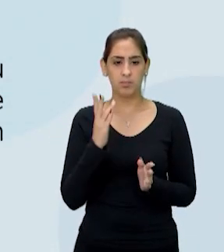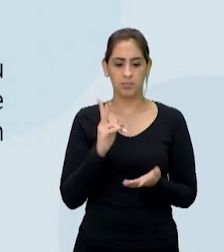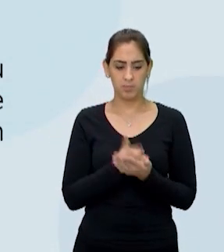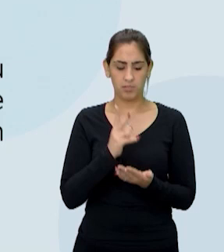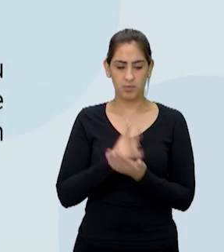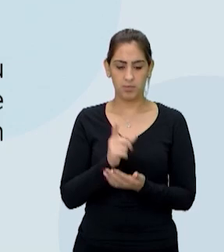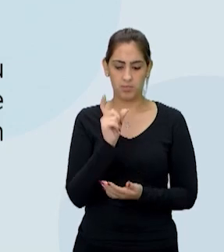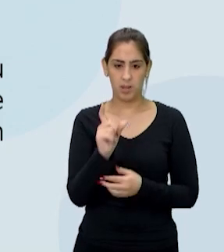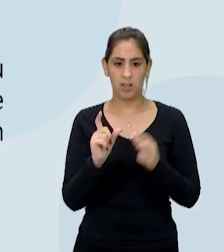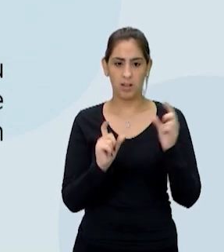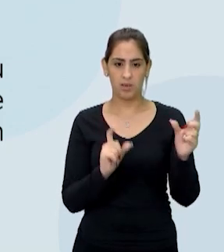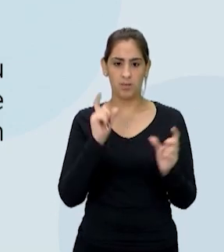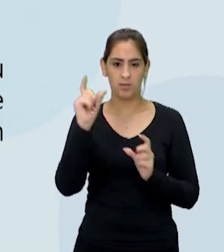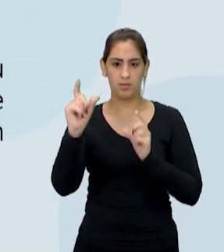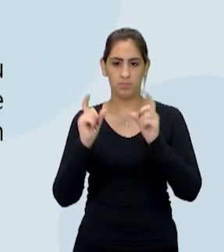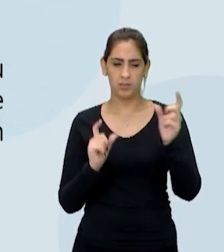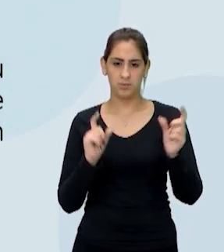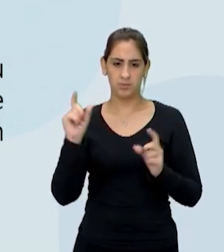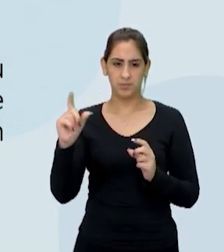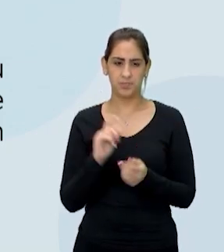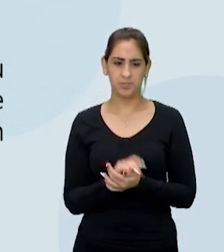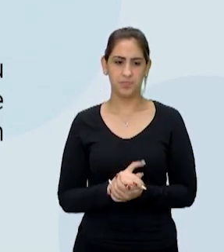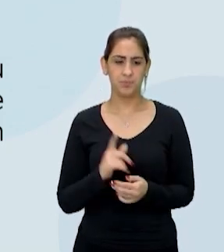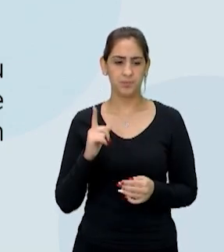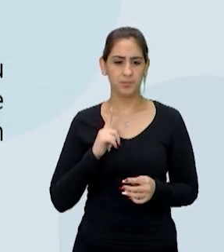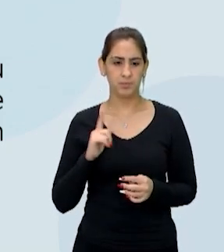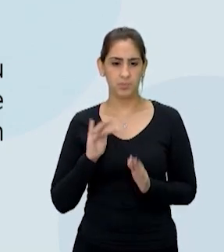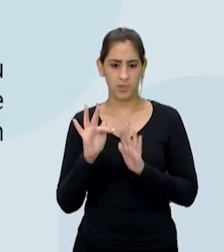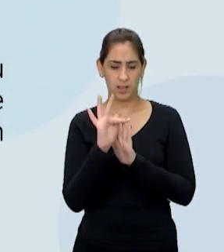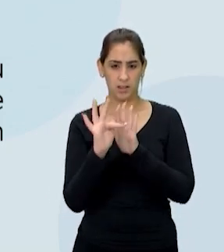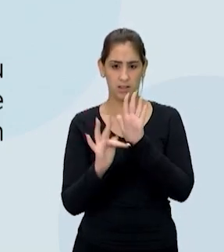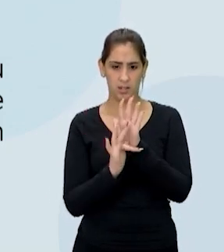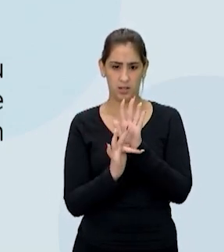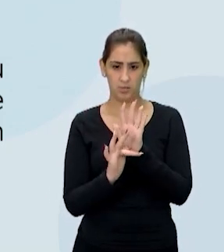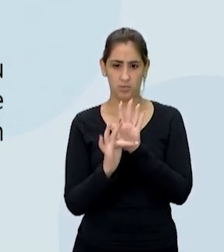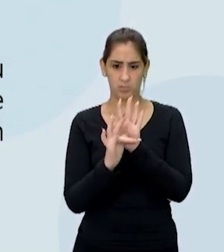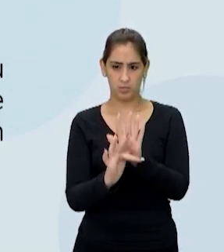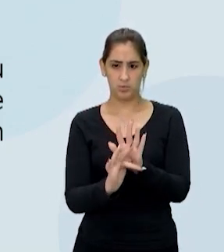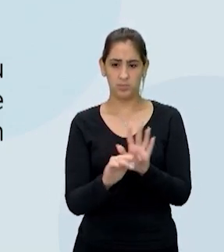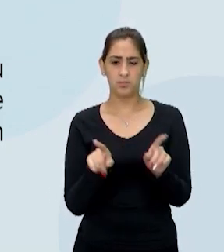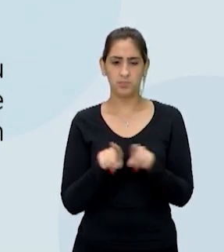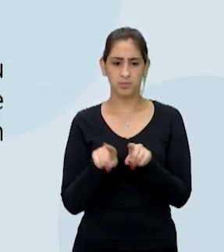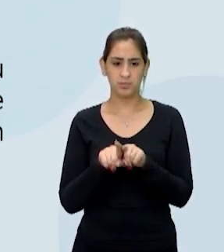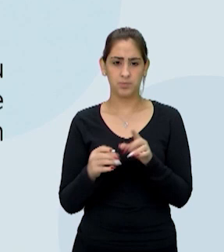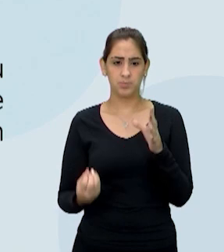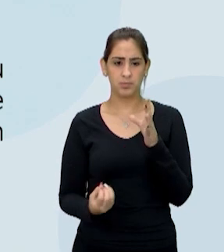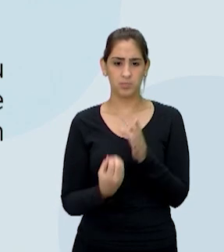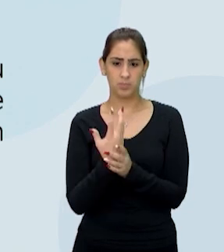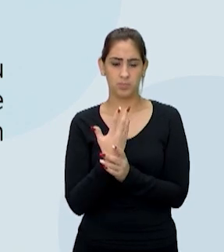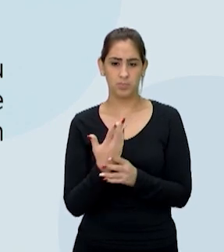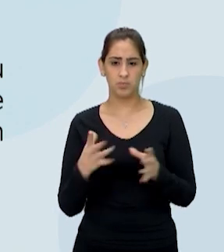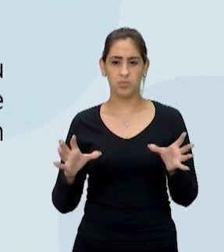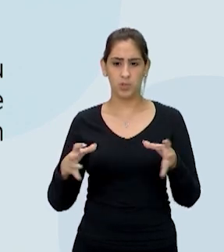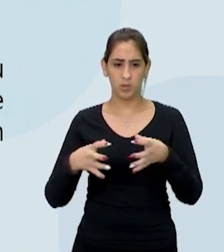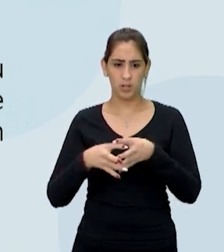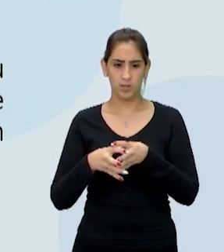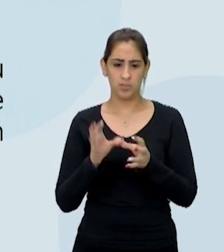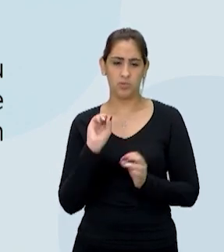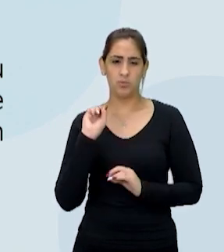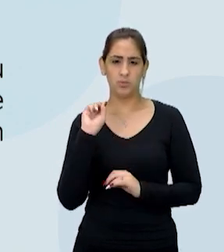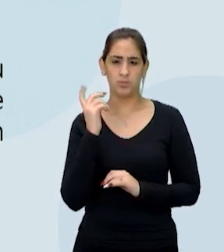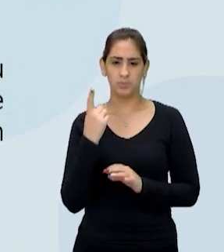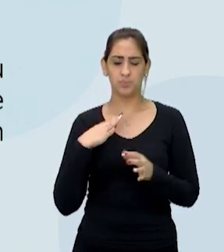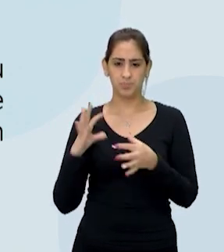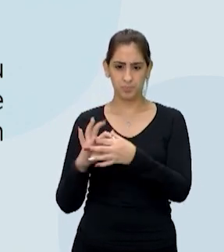A prof vai direto na sequencial. São termos comunente denominados elos coesivos ou conectivos, que